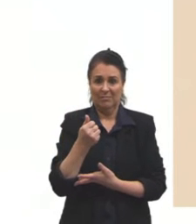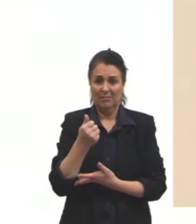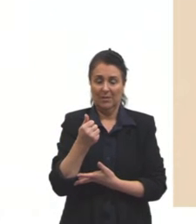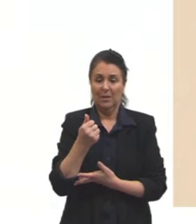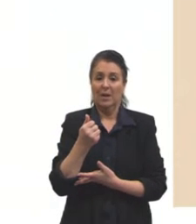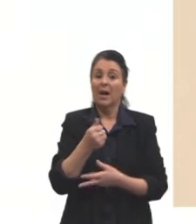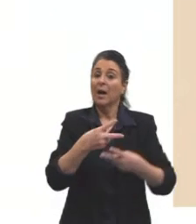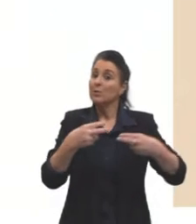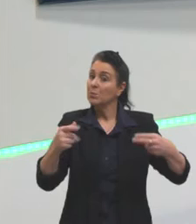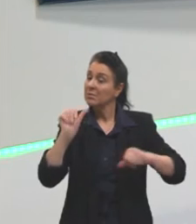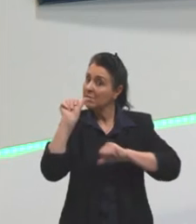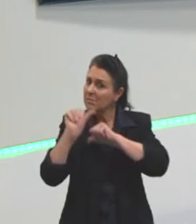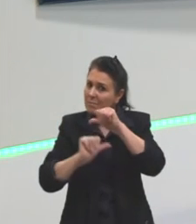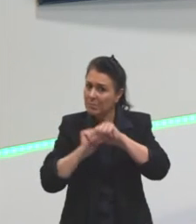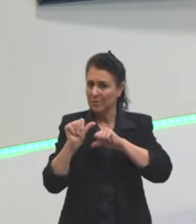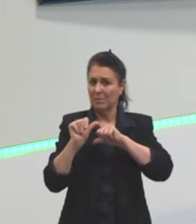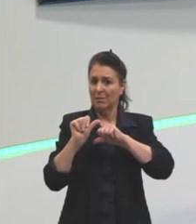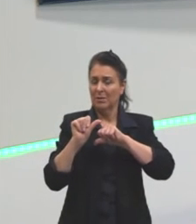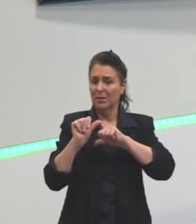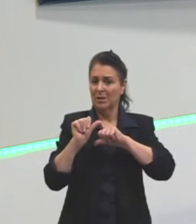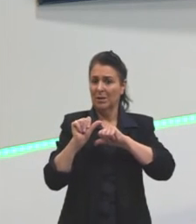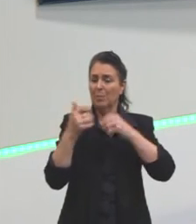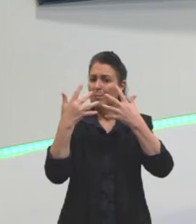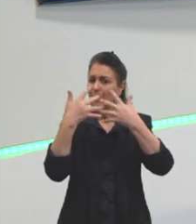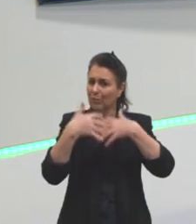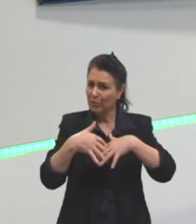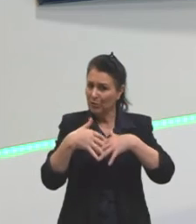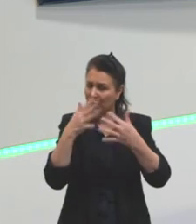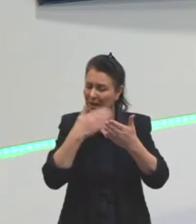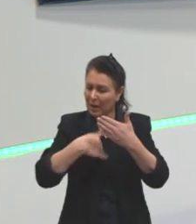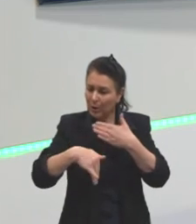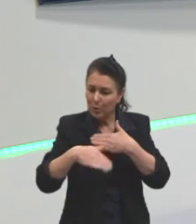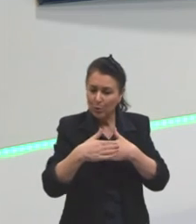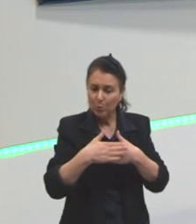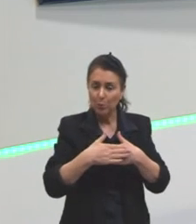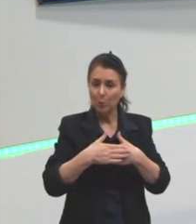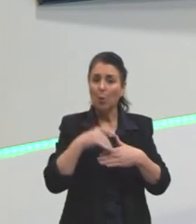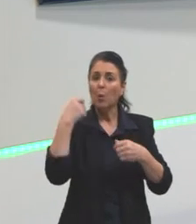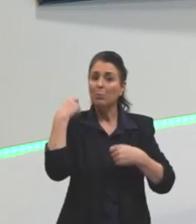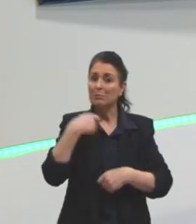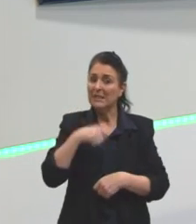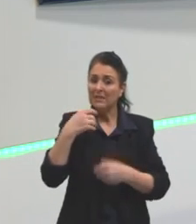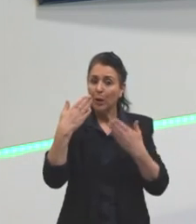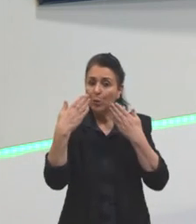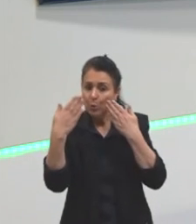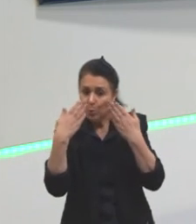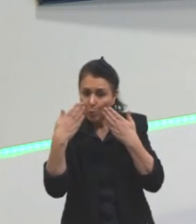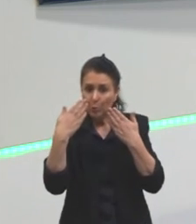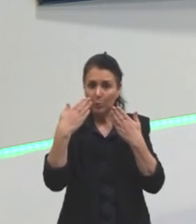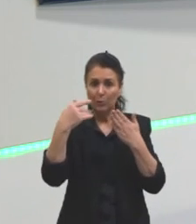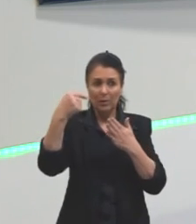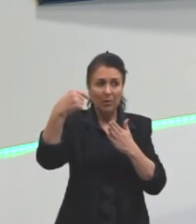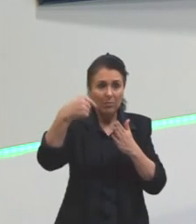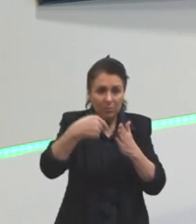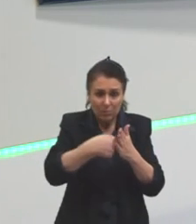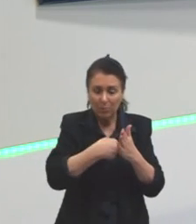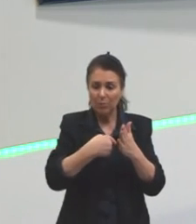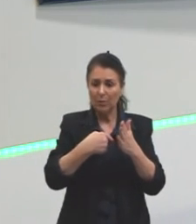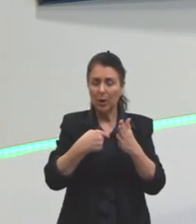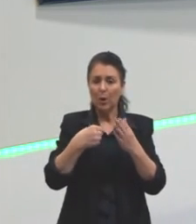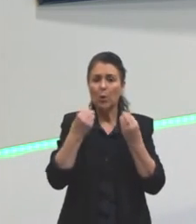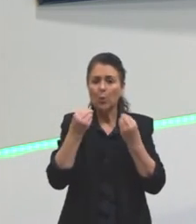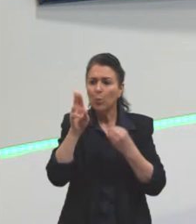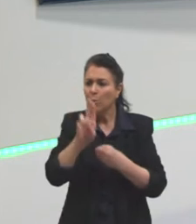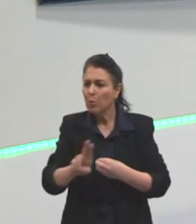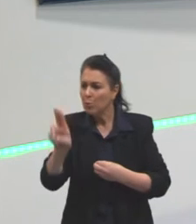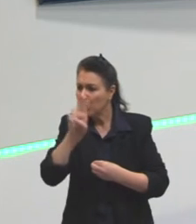Para que isso funcione, a gente tem que constantemente se questionar sobre os usos da língua, se questionar sobre o